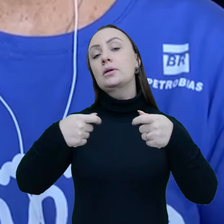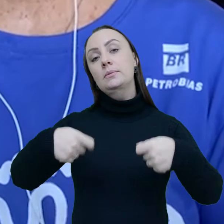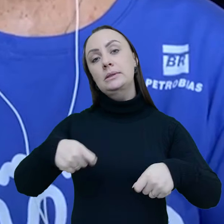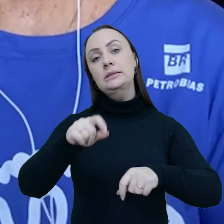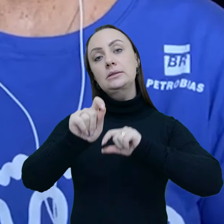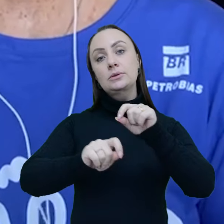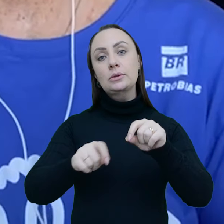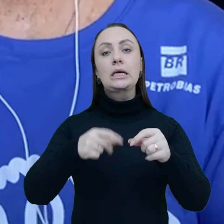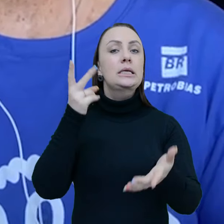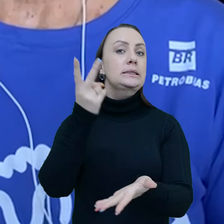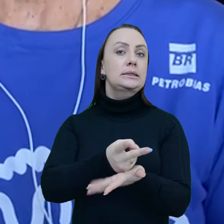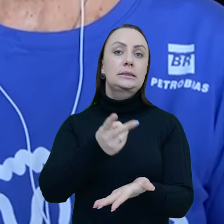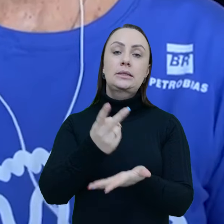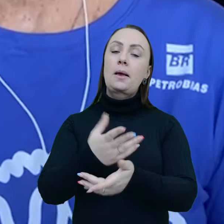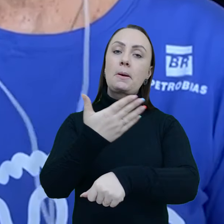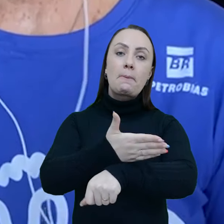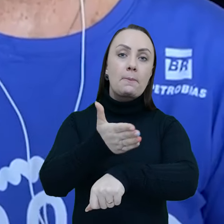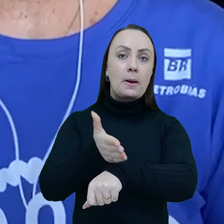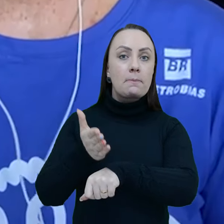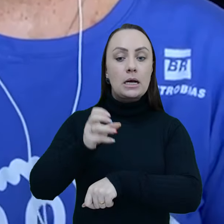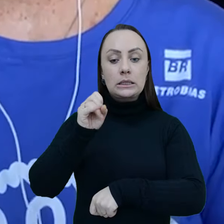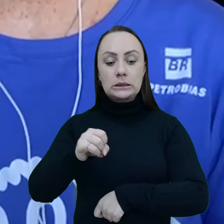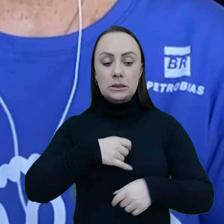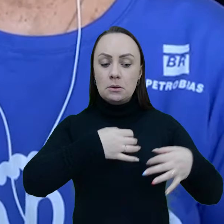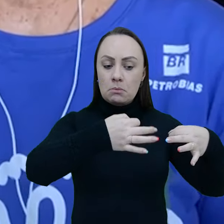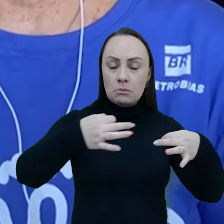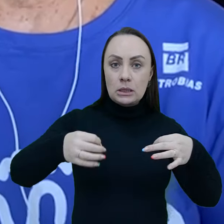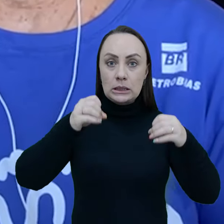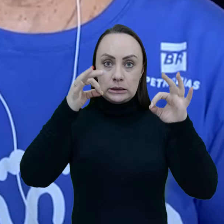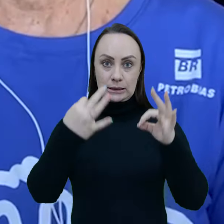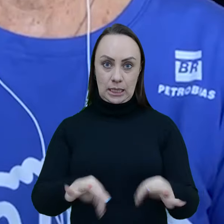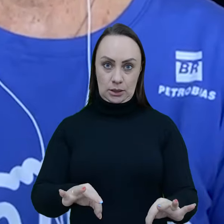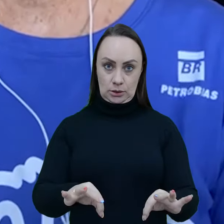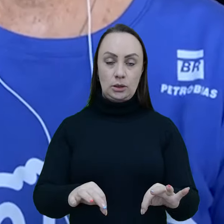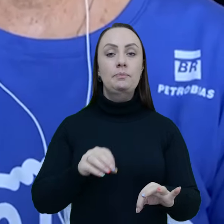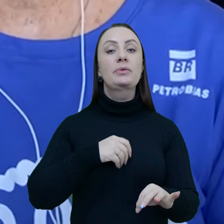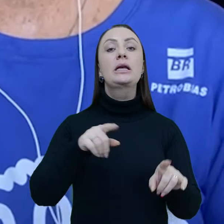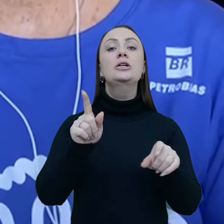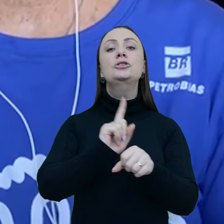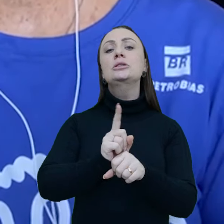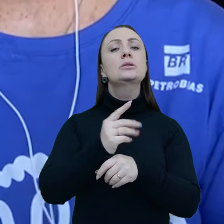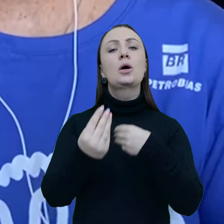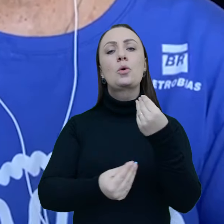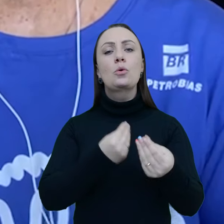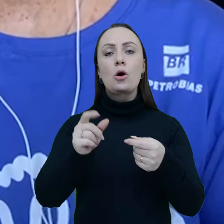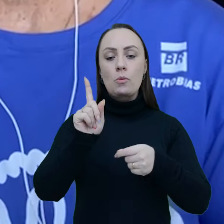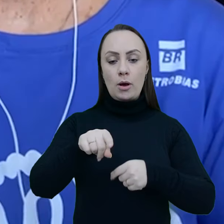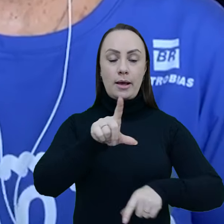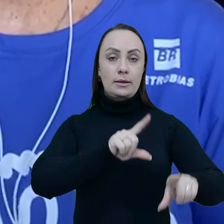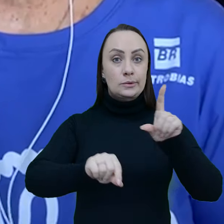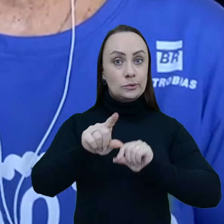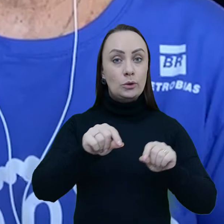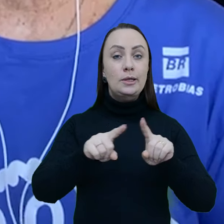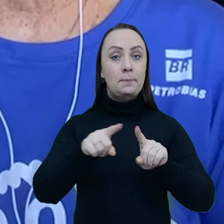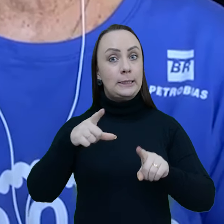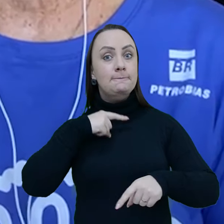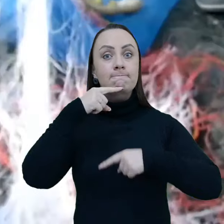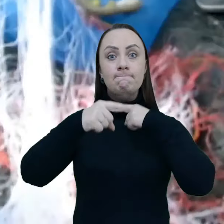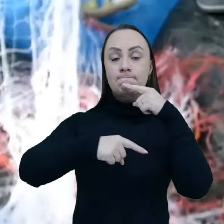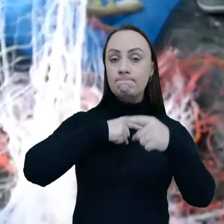de tudo, é necessário, o tempo todo, avaliar se essas medidas estão sendo eficientes. A gestão é feita de escolhas e também tem